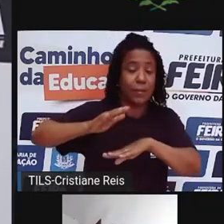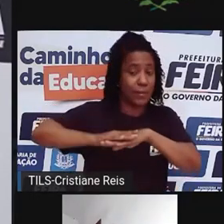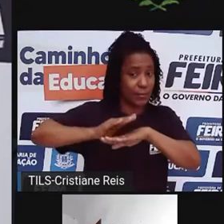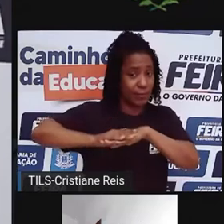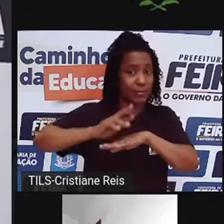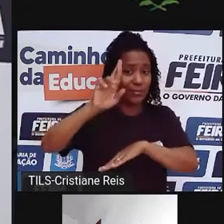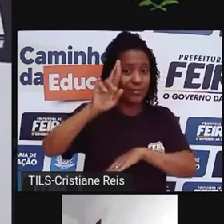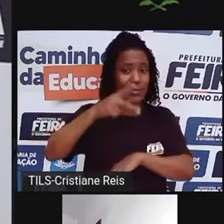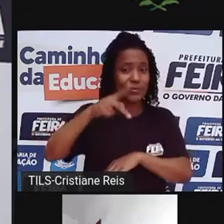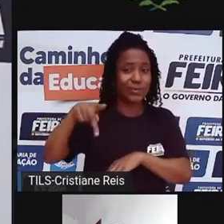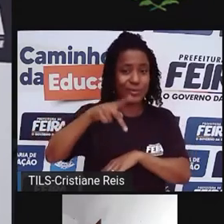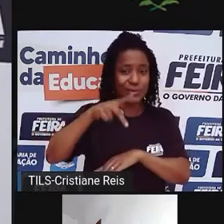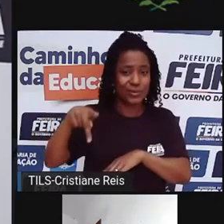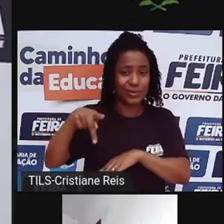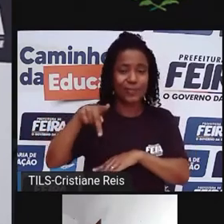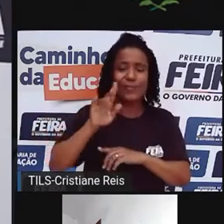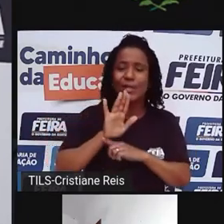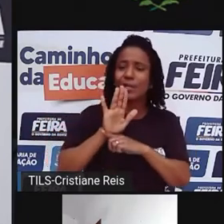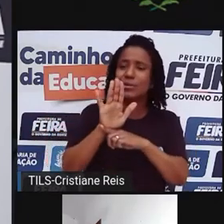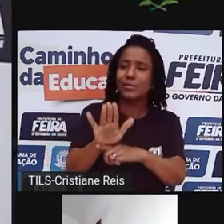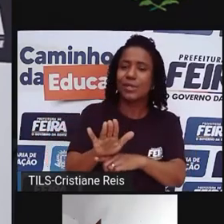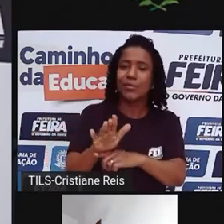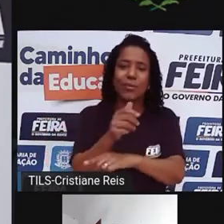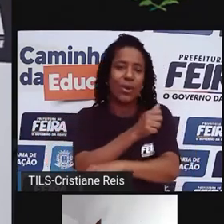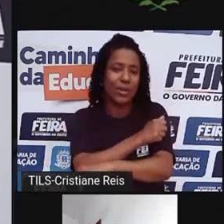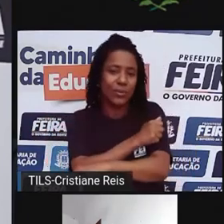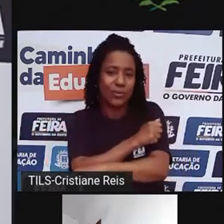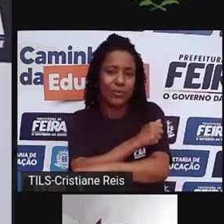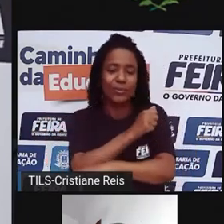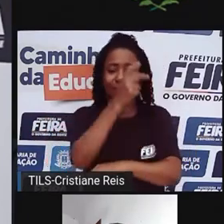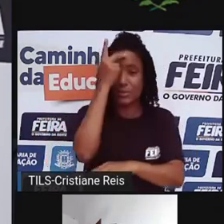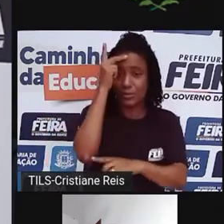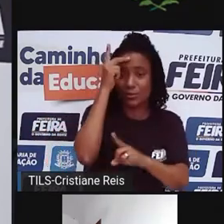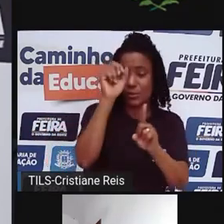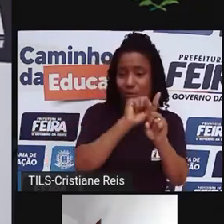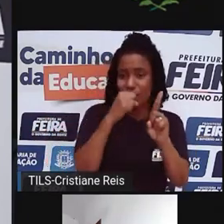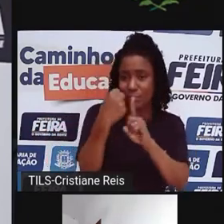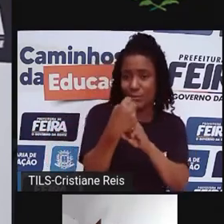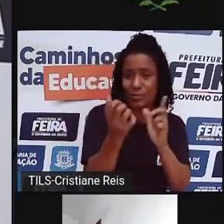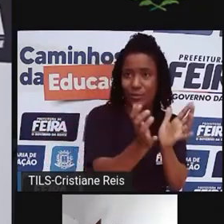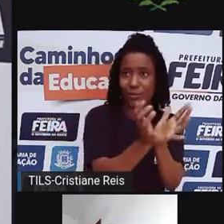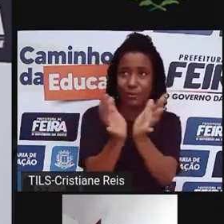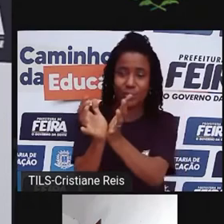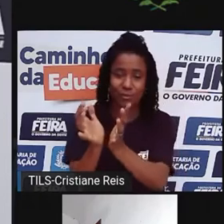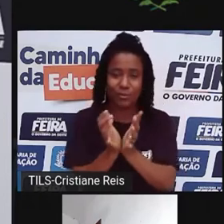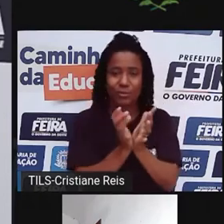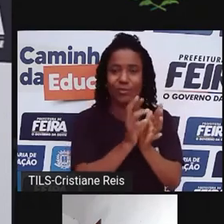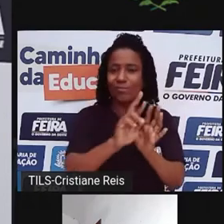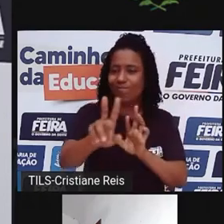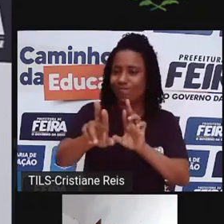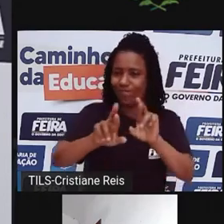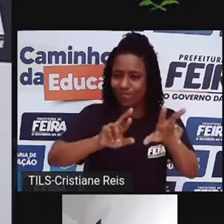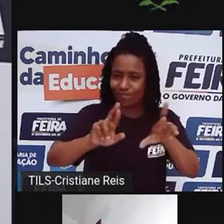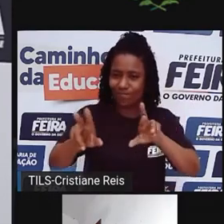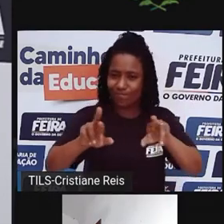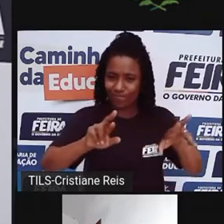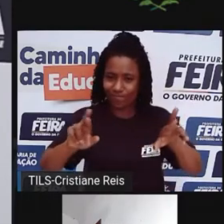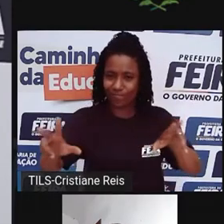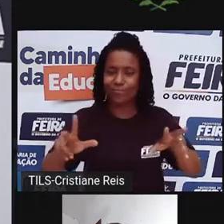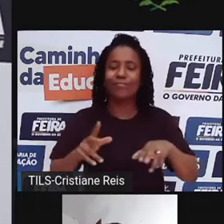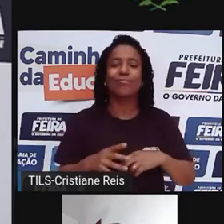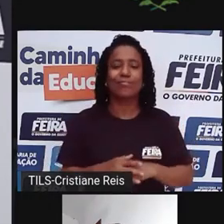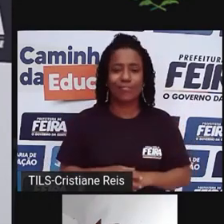como é que os nossos alunos, como é que pessoas de diferentes posições sociais, diferentes classes, diferentes faixas etárias,